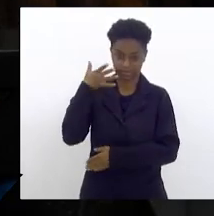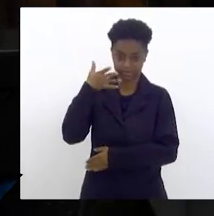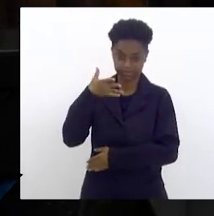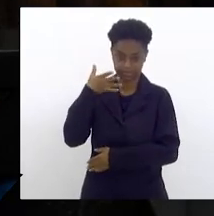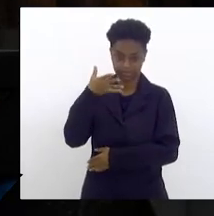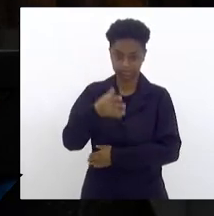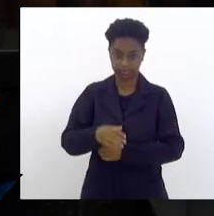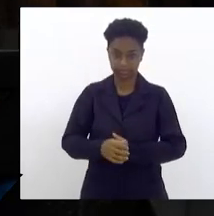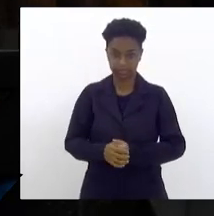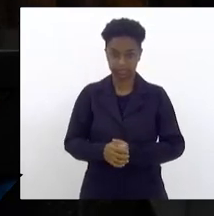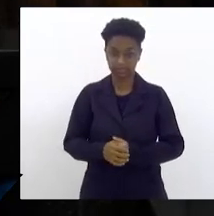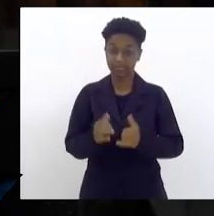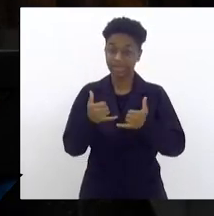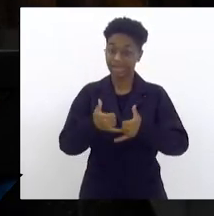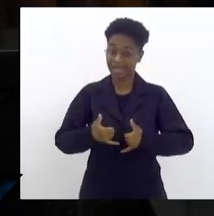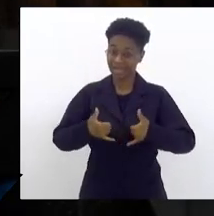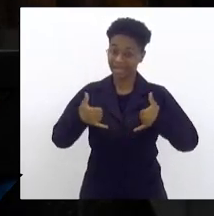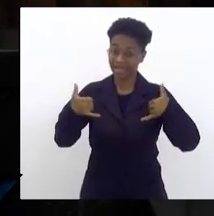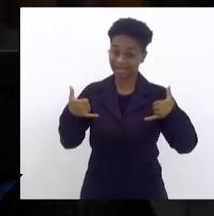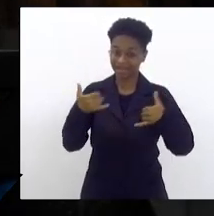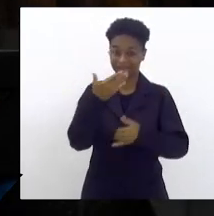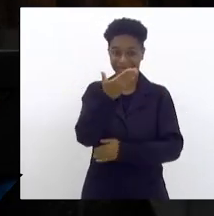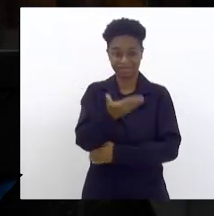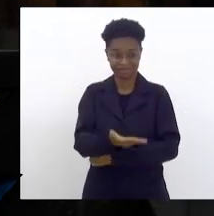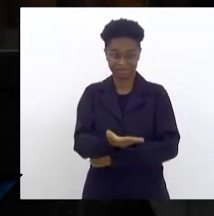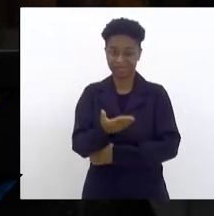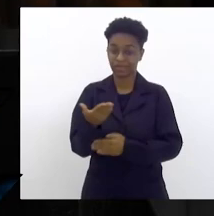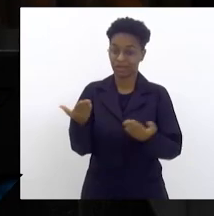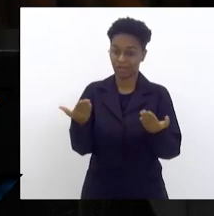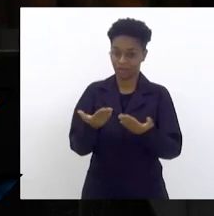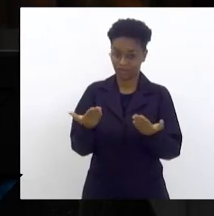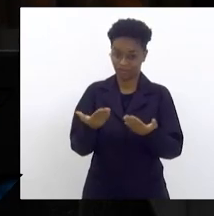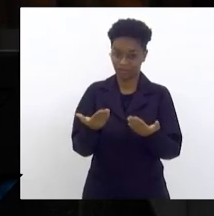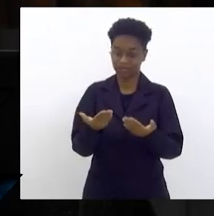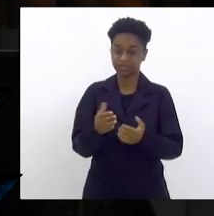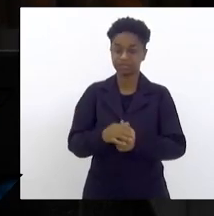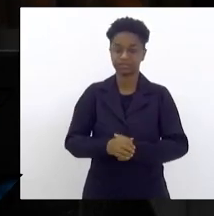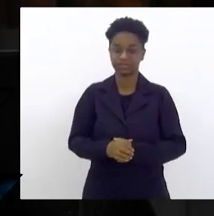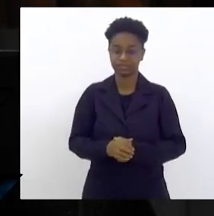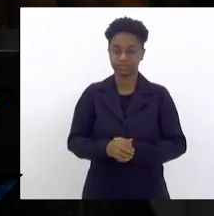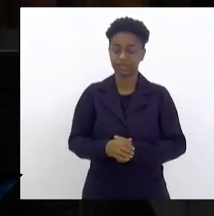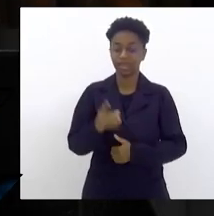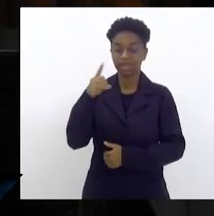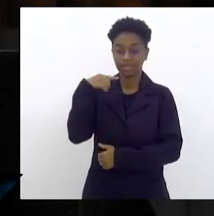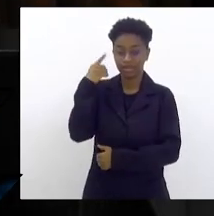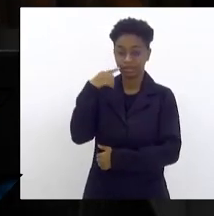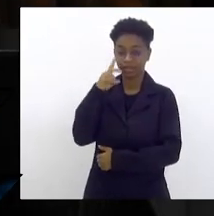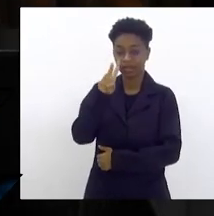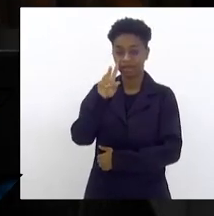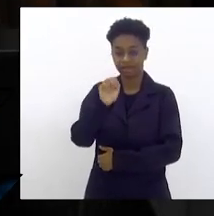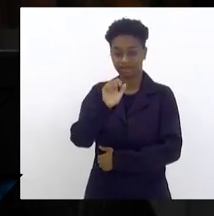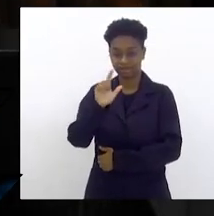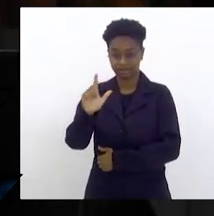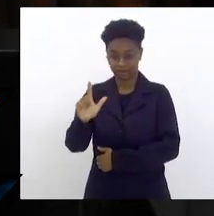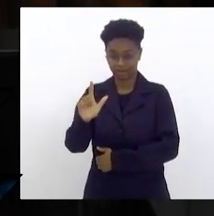aniversariante do dia, deputado Valda Seasa.